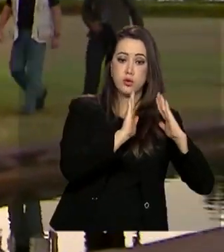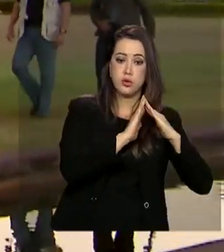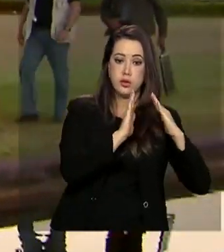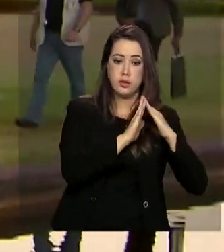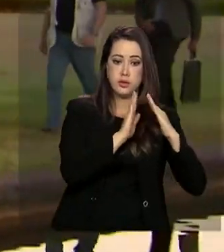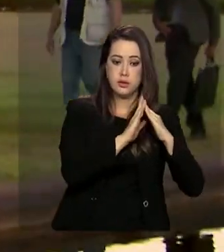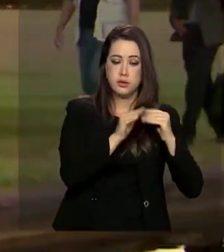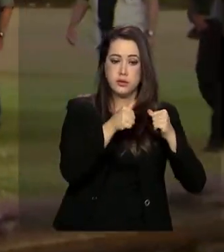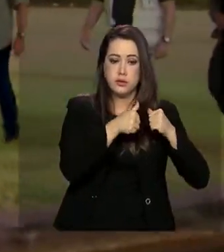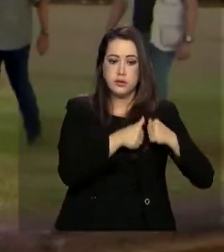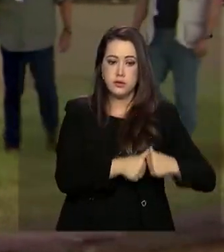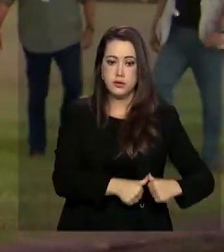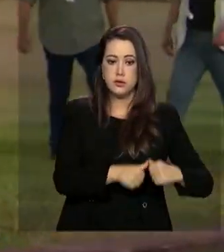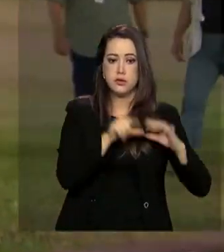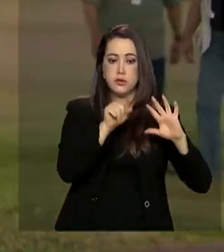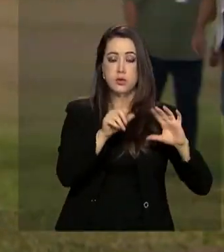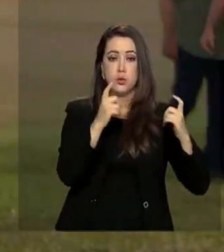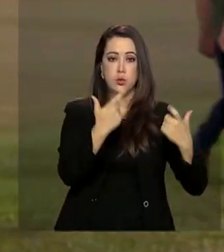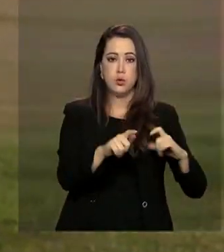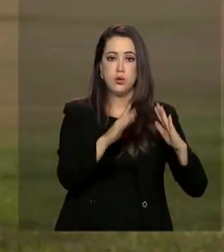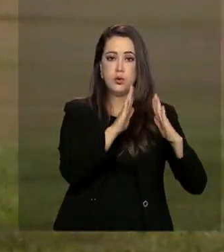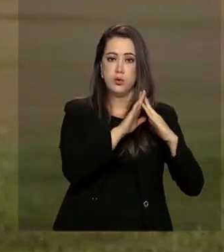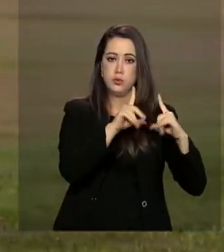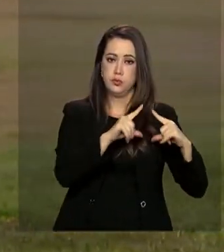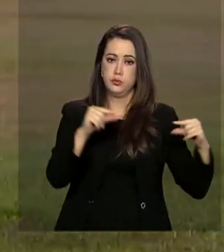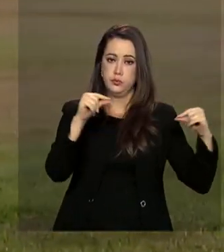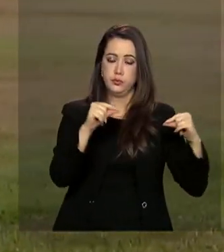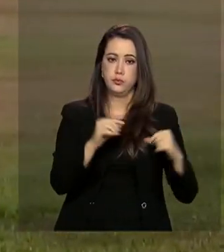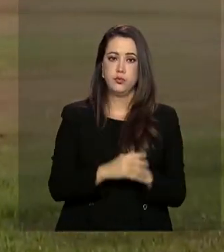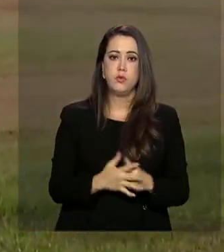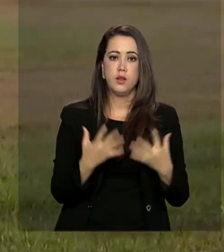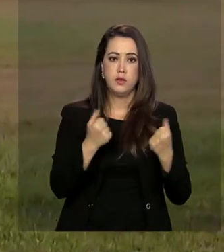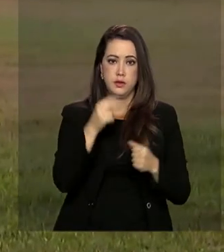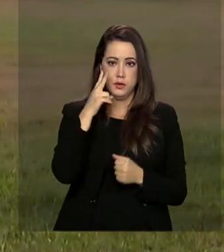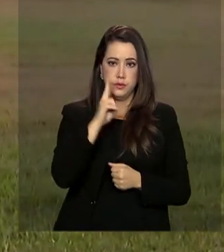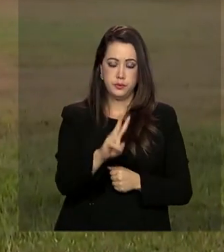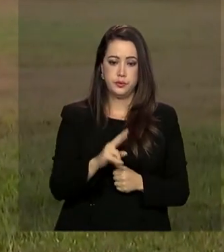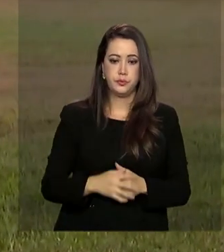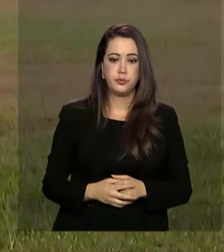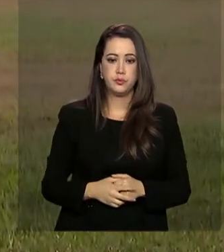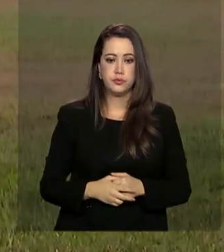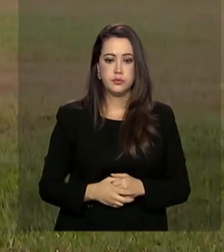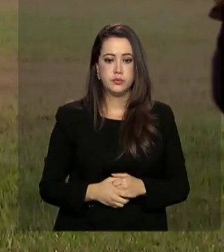que fica no Palácio da Alvorada. Vamos ouvir um pouquinho.